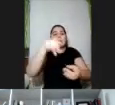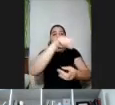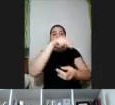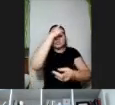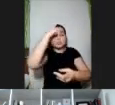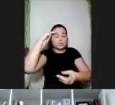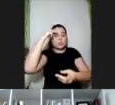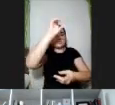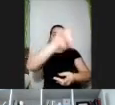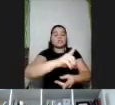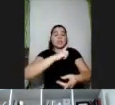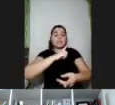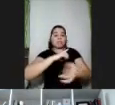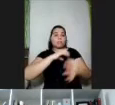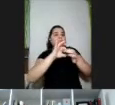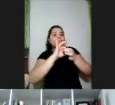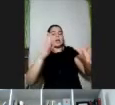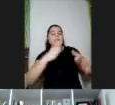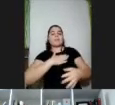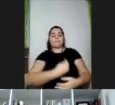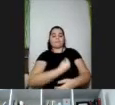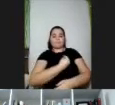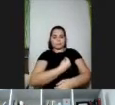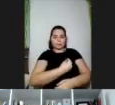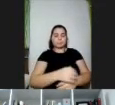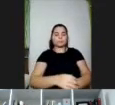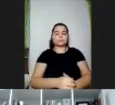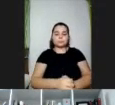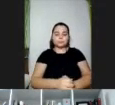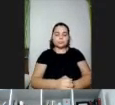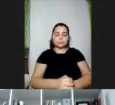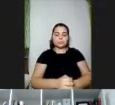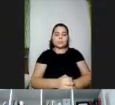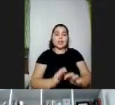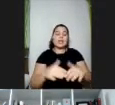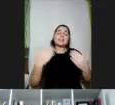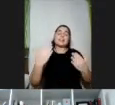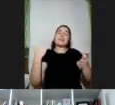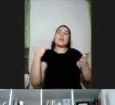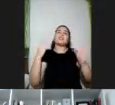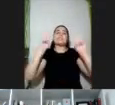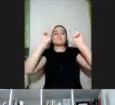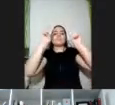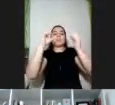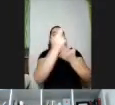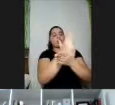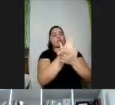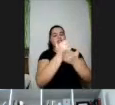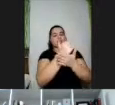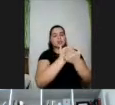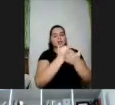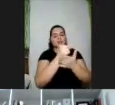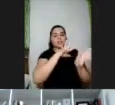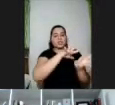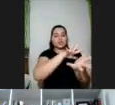nas suas vidas. E aí, a gente chega no desenho universal para a aprendizagem e quase na metade da